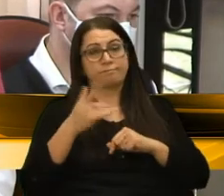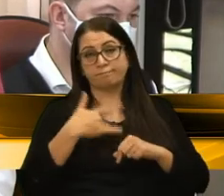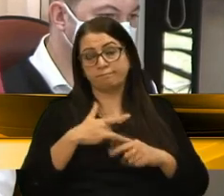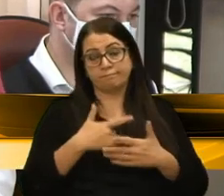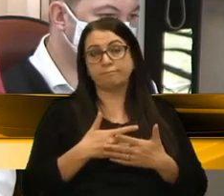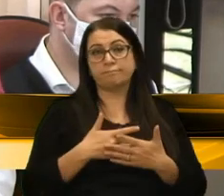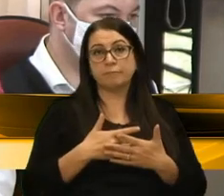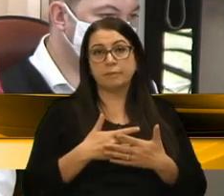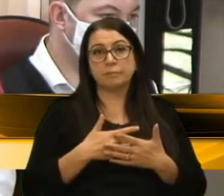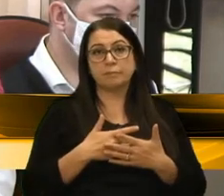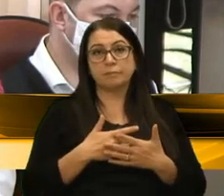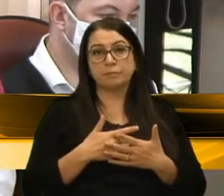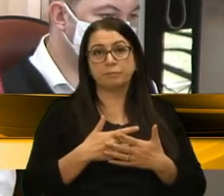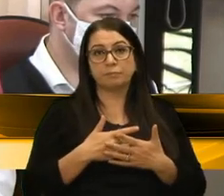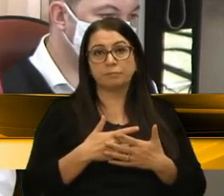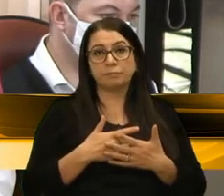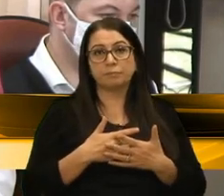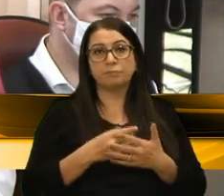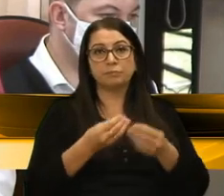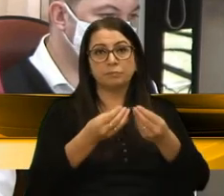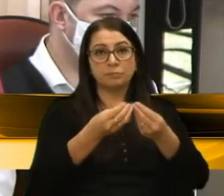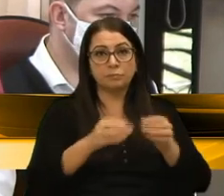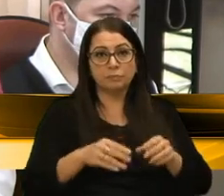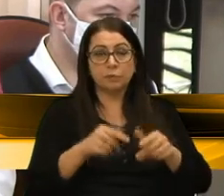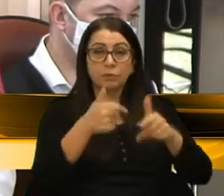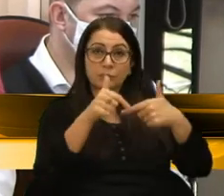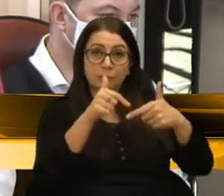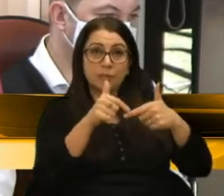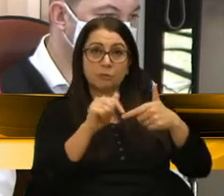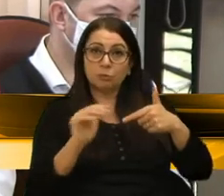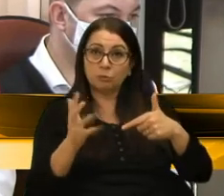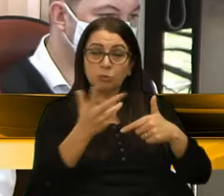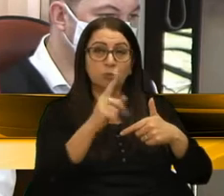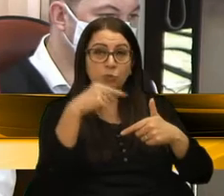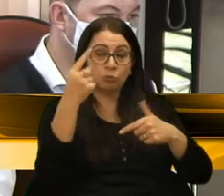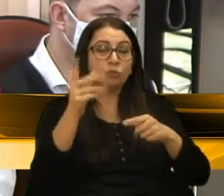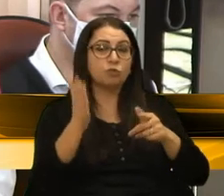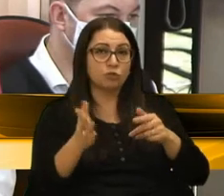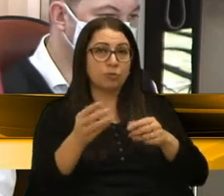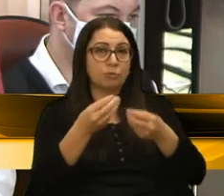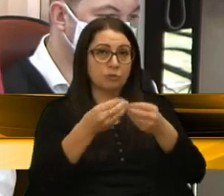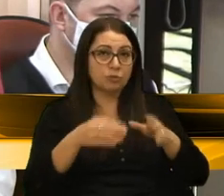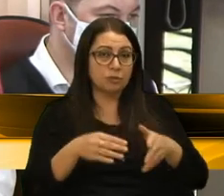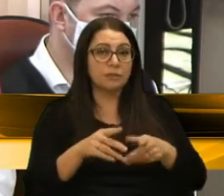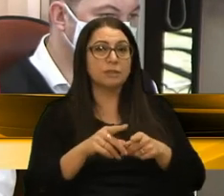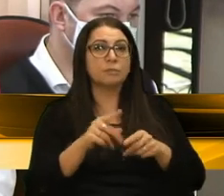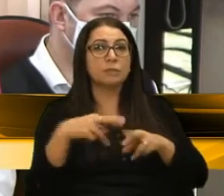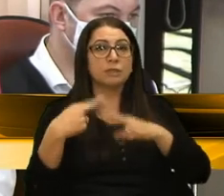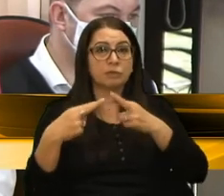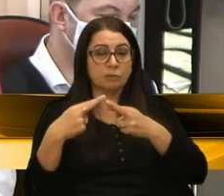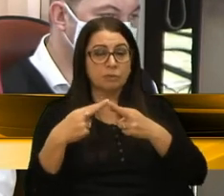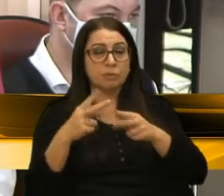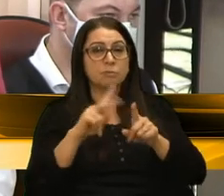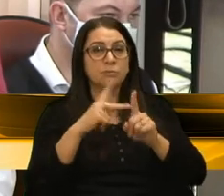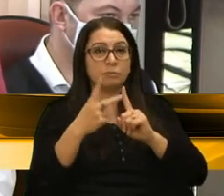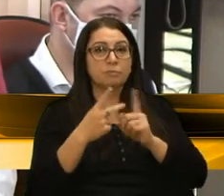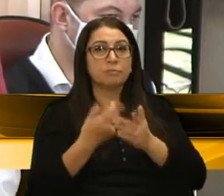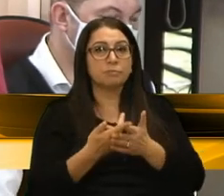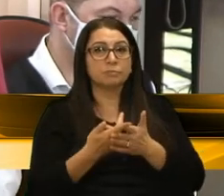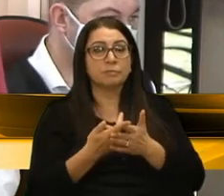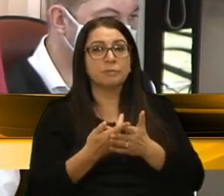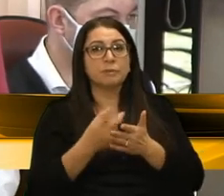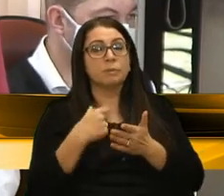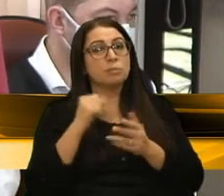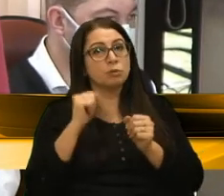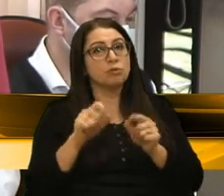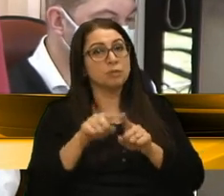É algo que vai prejudicar os trabalhadores, como todos os outros já estão sendo prejudicados por essa reforma da Previdência. Mas a gente